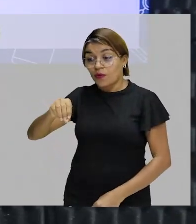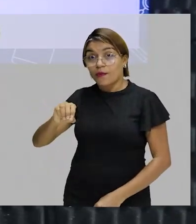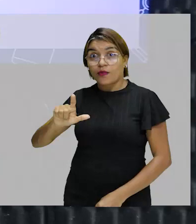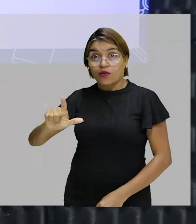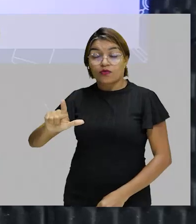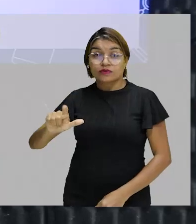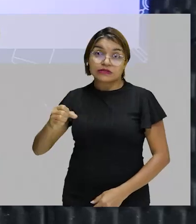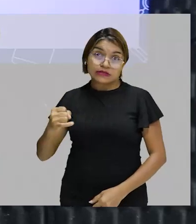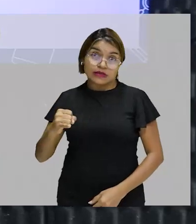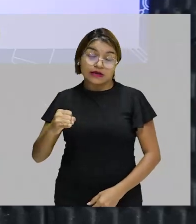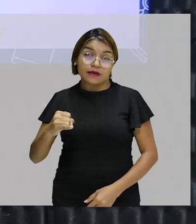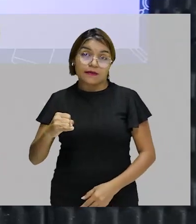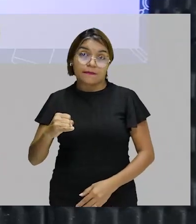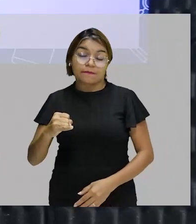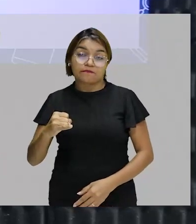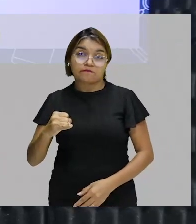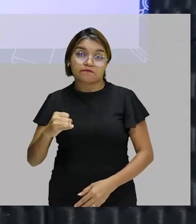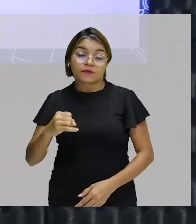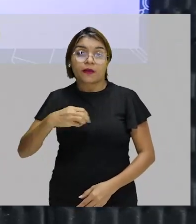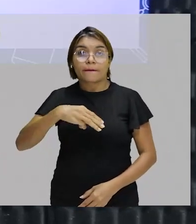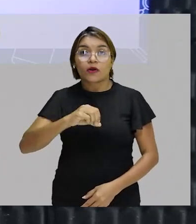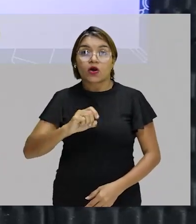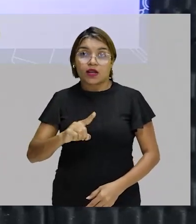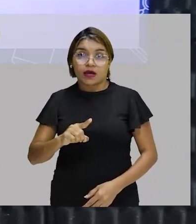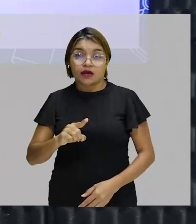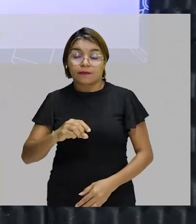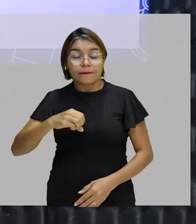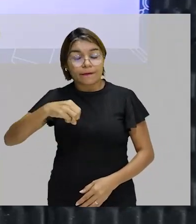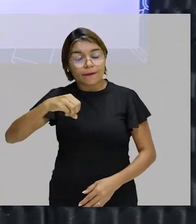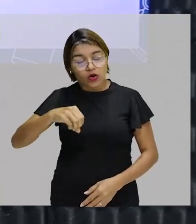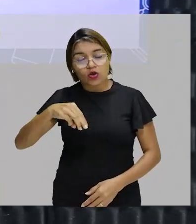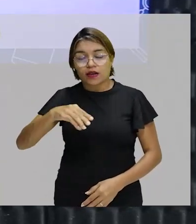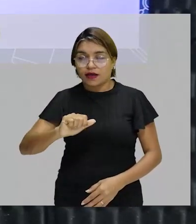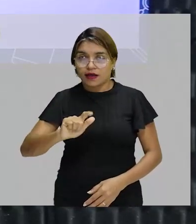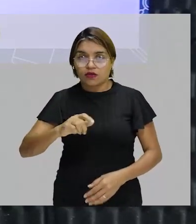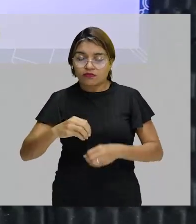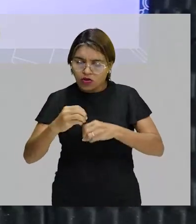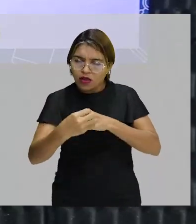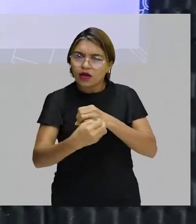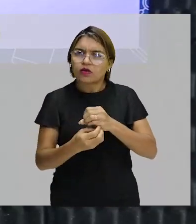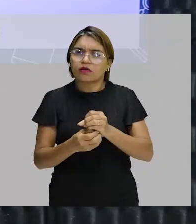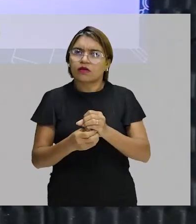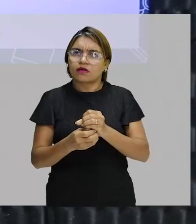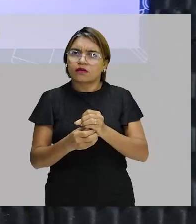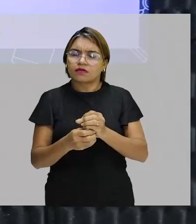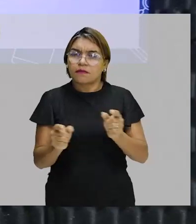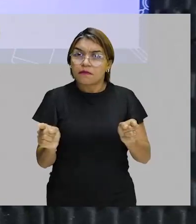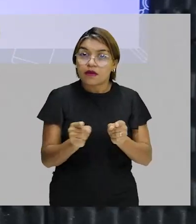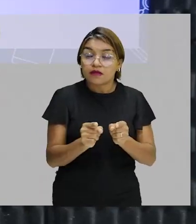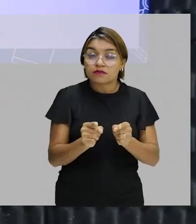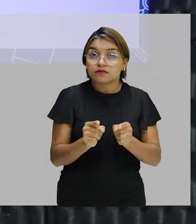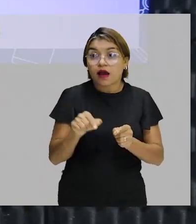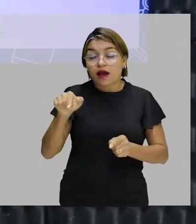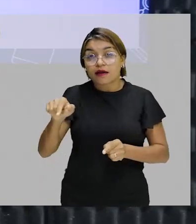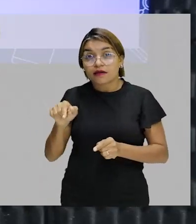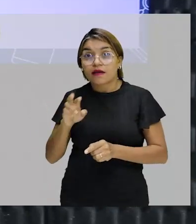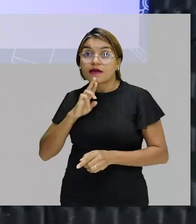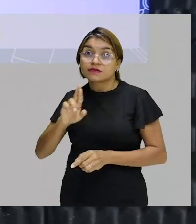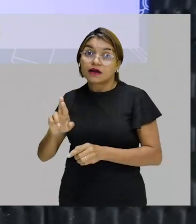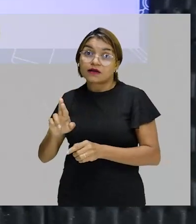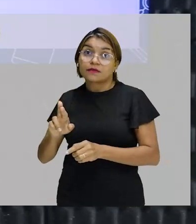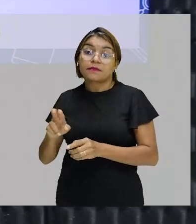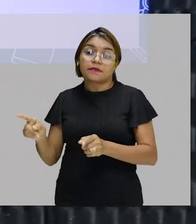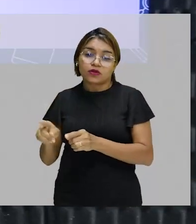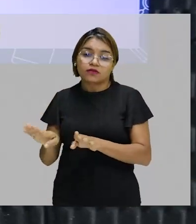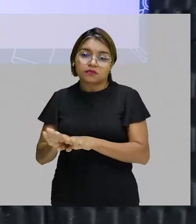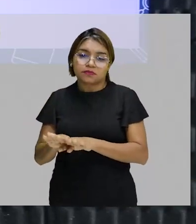temos menos moléculas, o resultado vai ser menor do que a massa molar. Show? Nossa regra